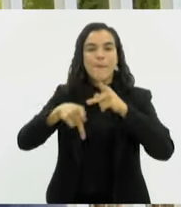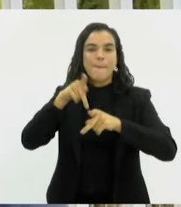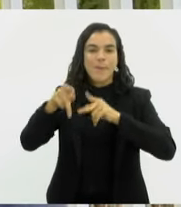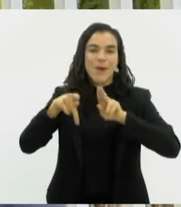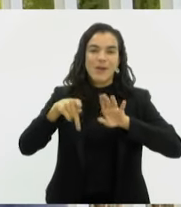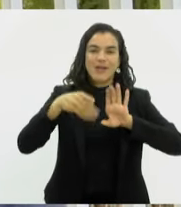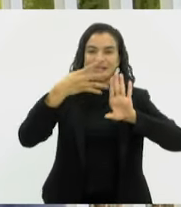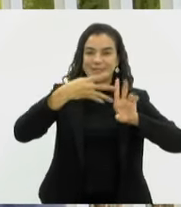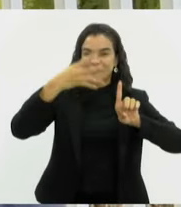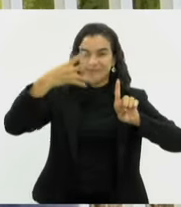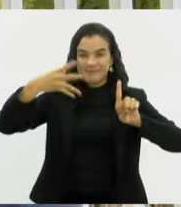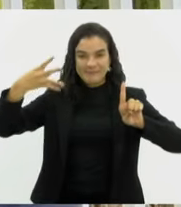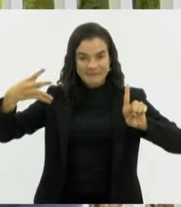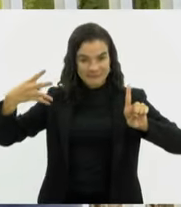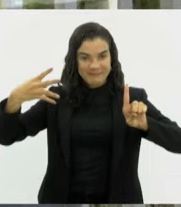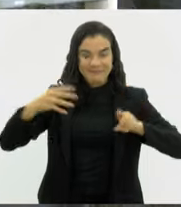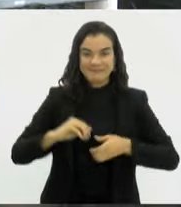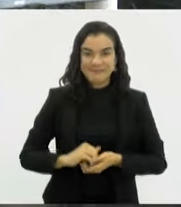LGBTQIA+.